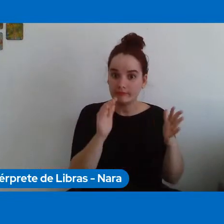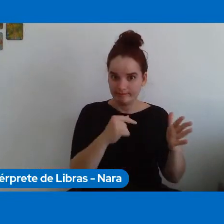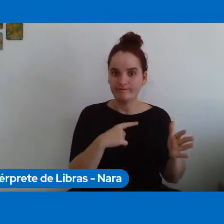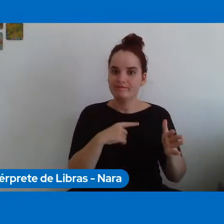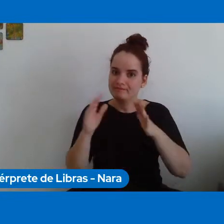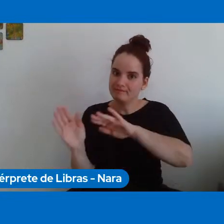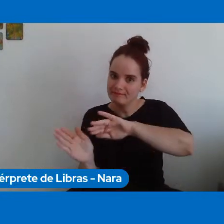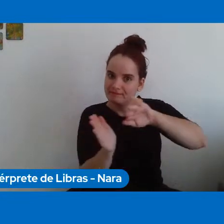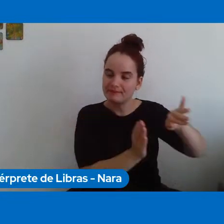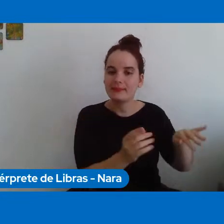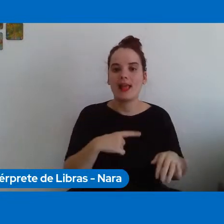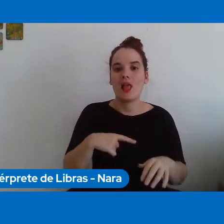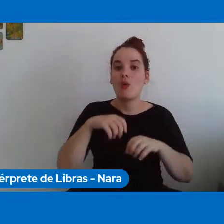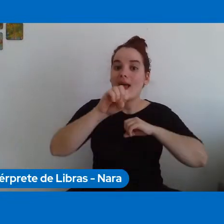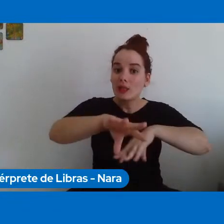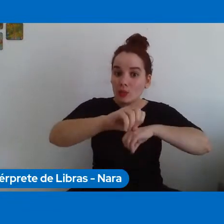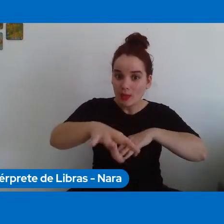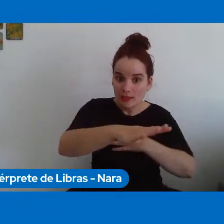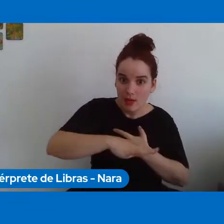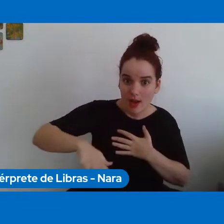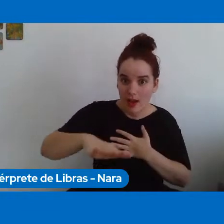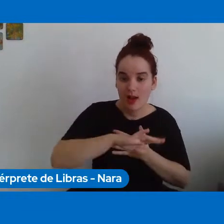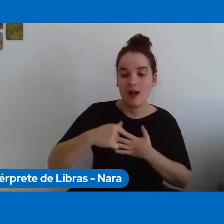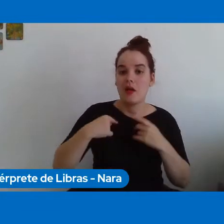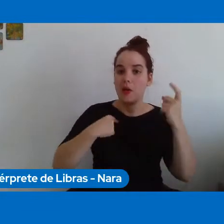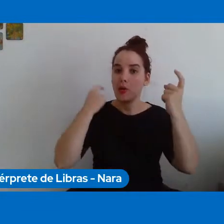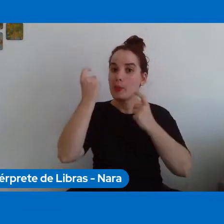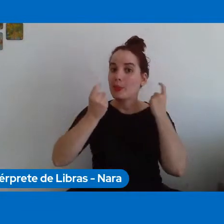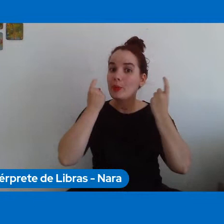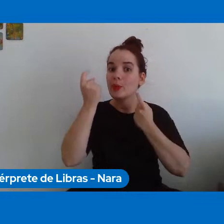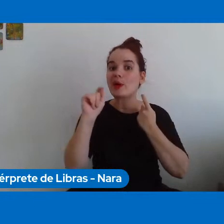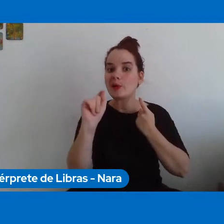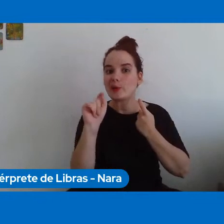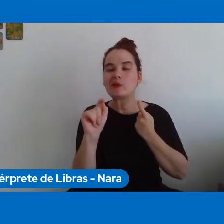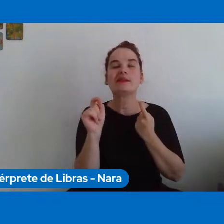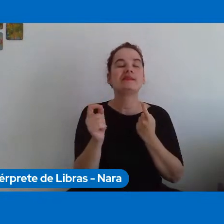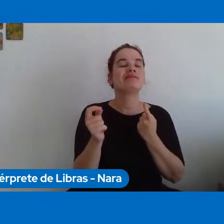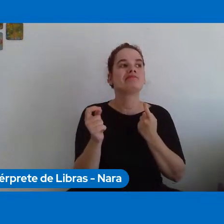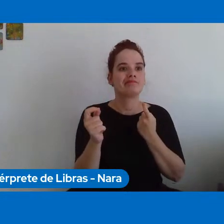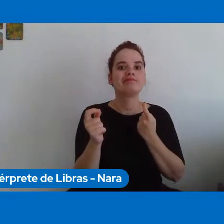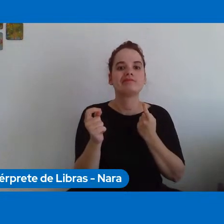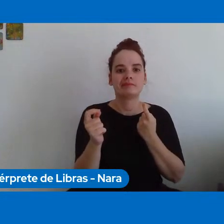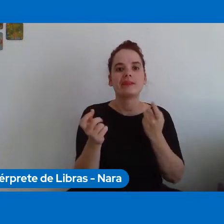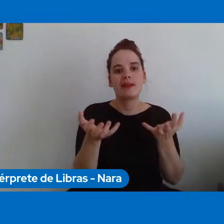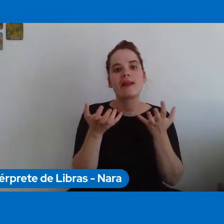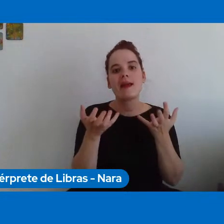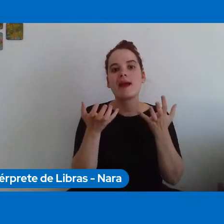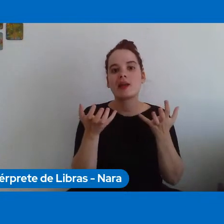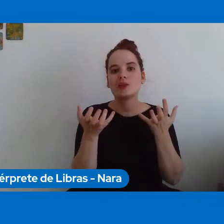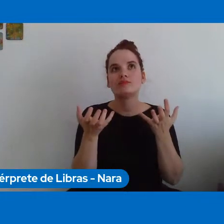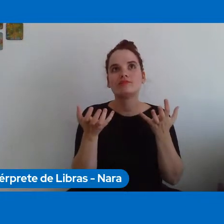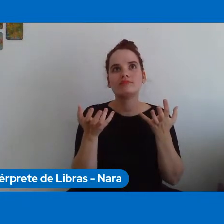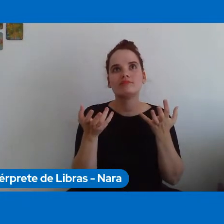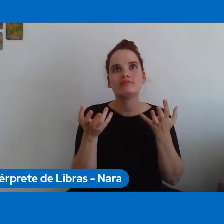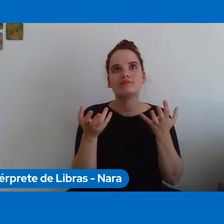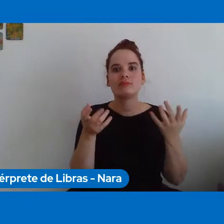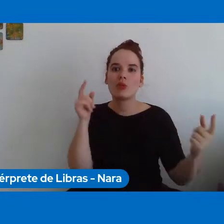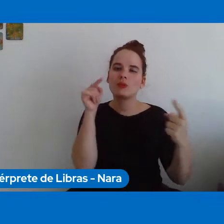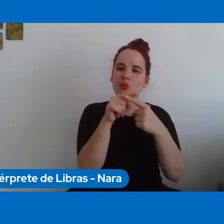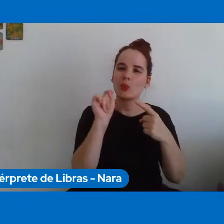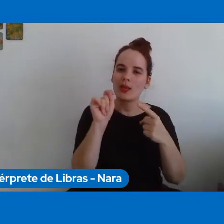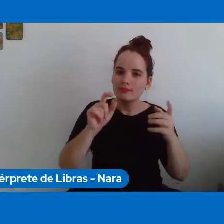eu tenho me preocupado em promover, em despertar essa